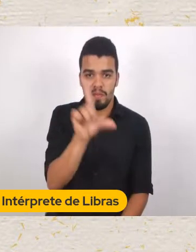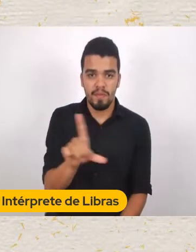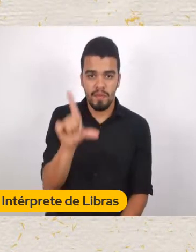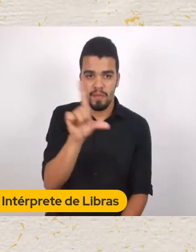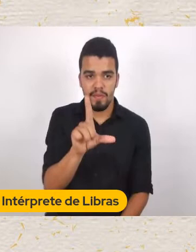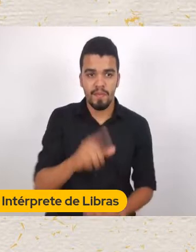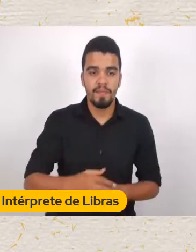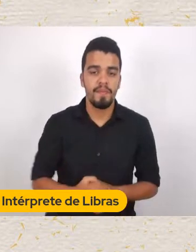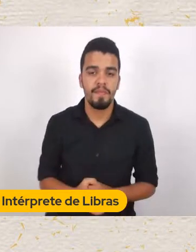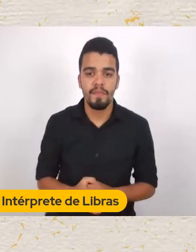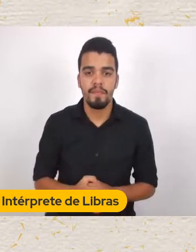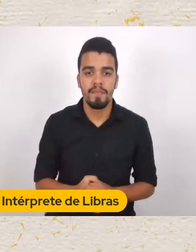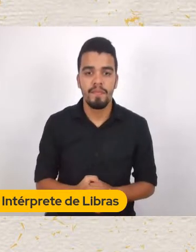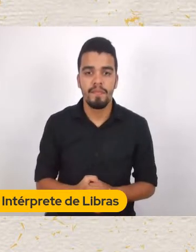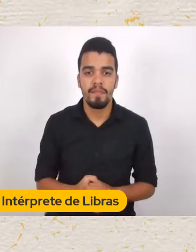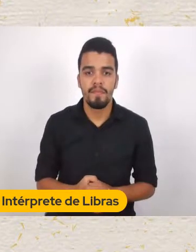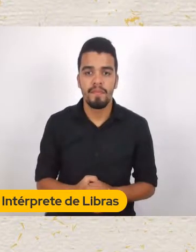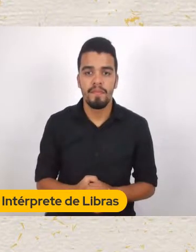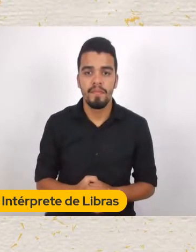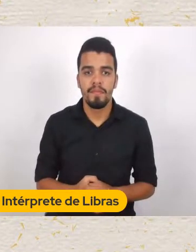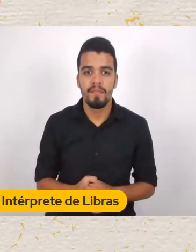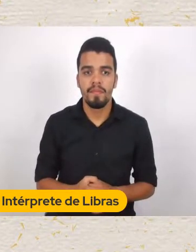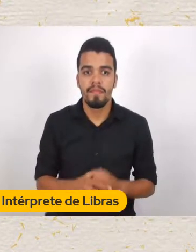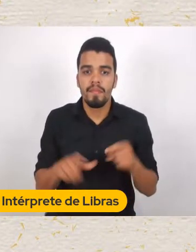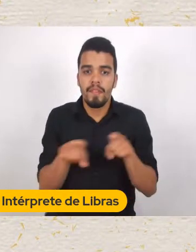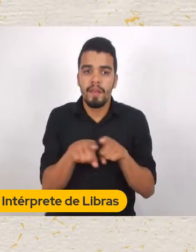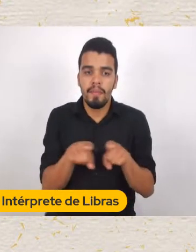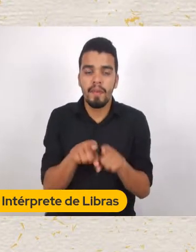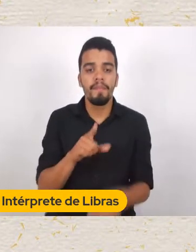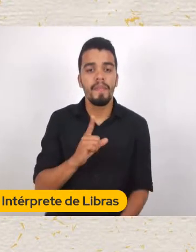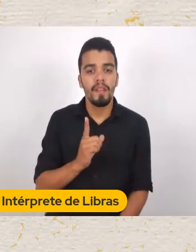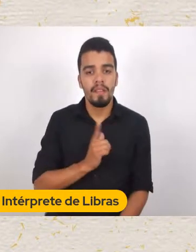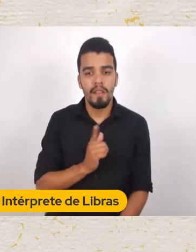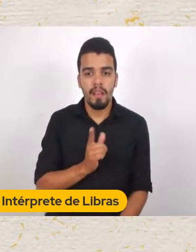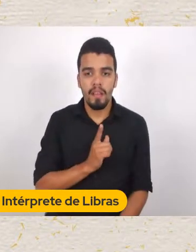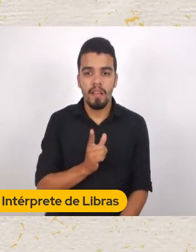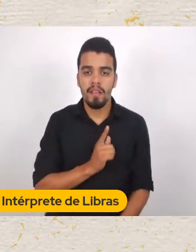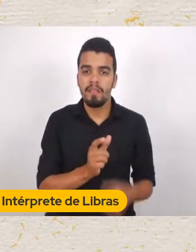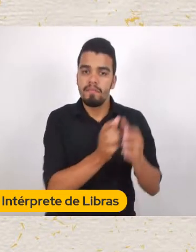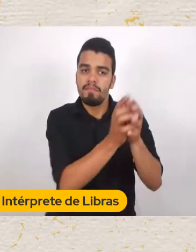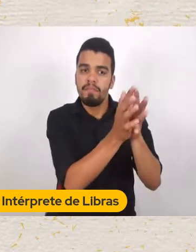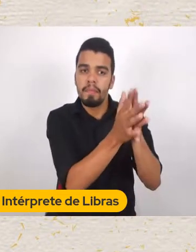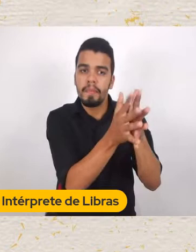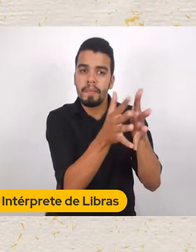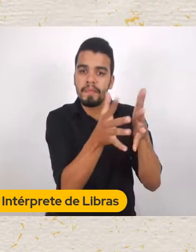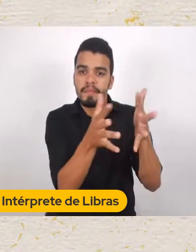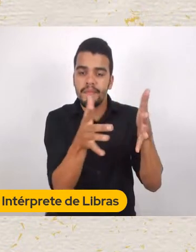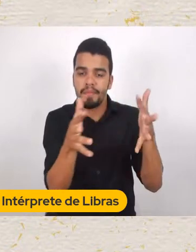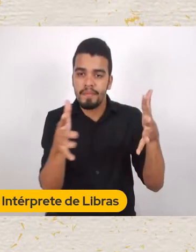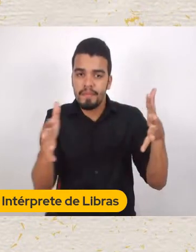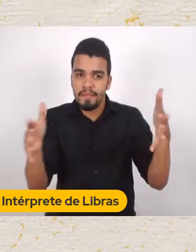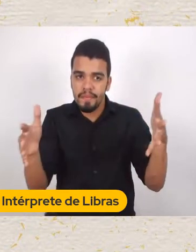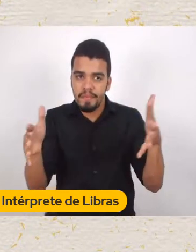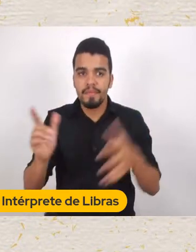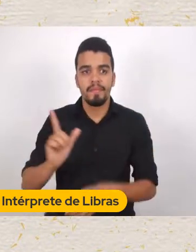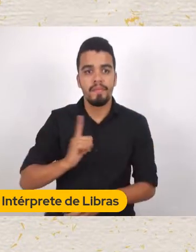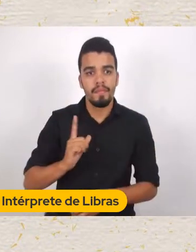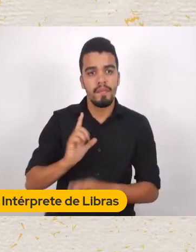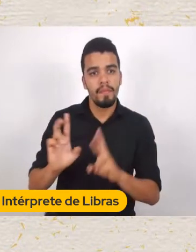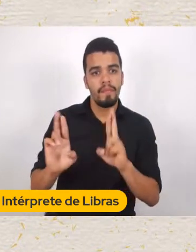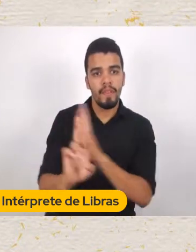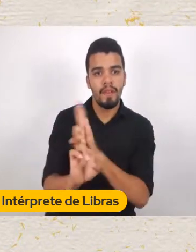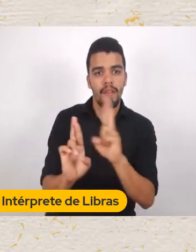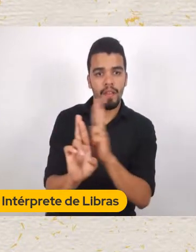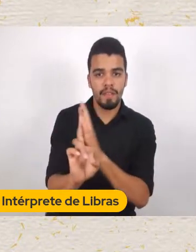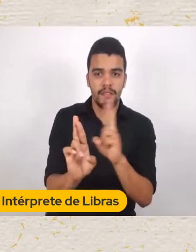Ditaram uma série De estereótipos De relações Baseadas